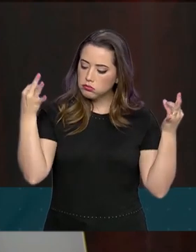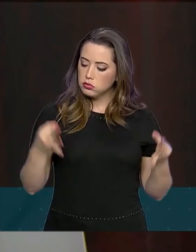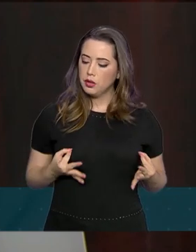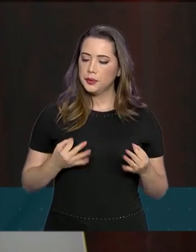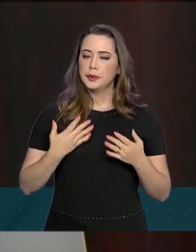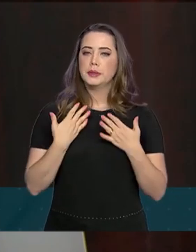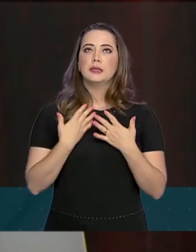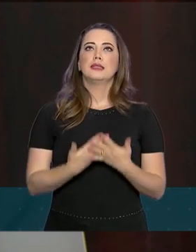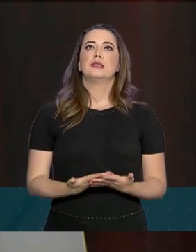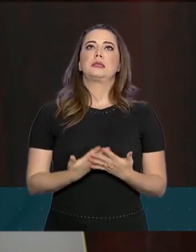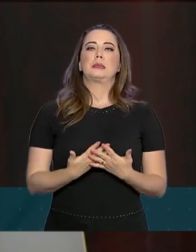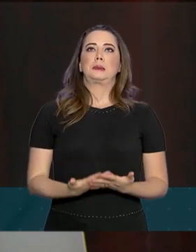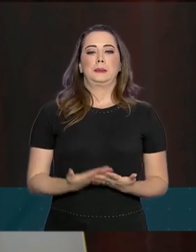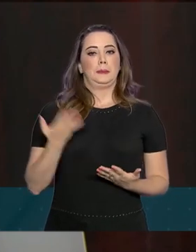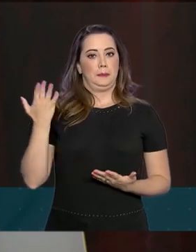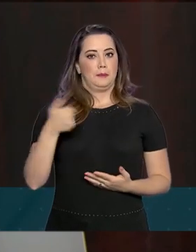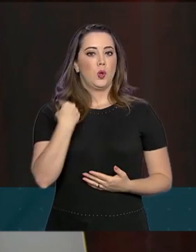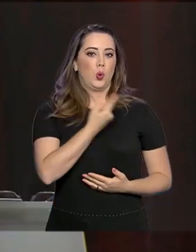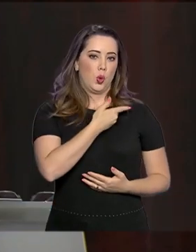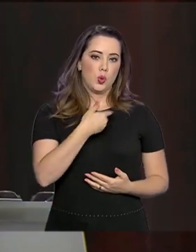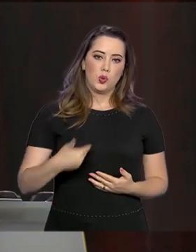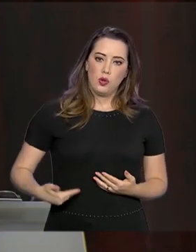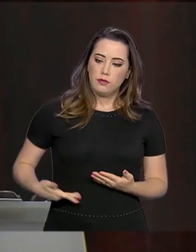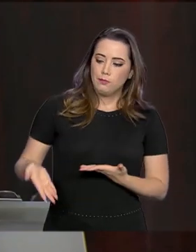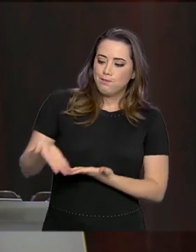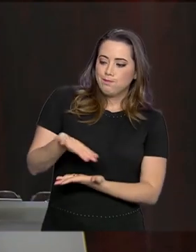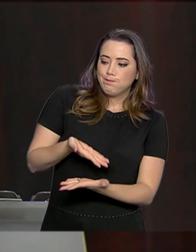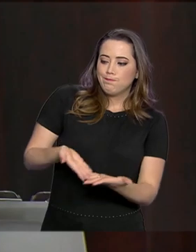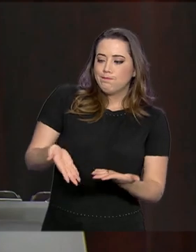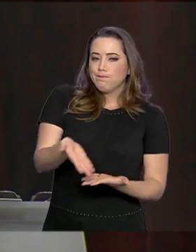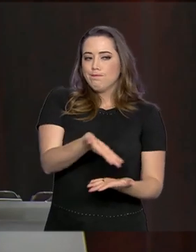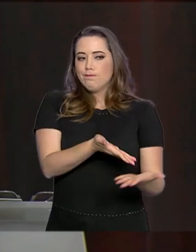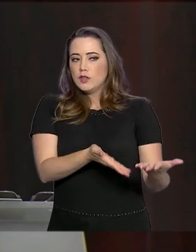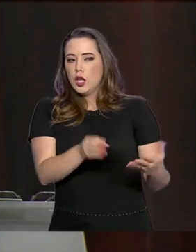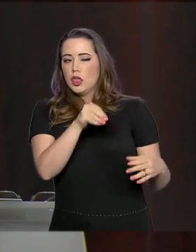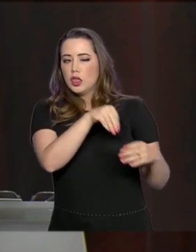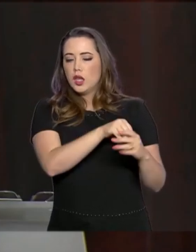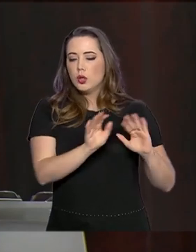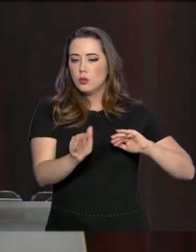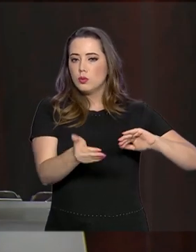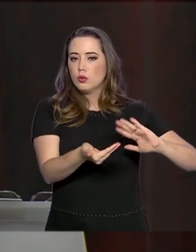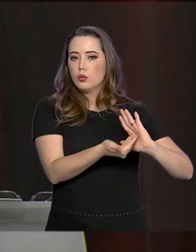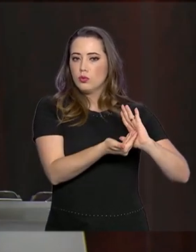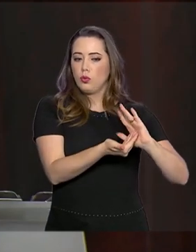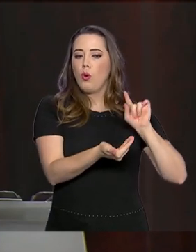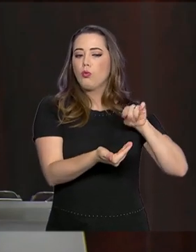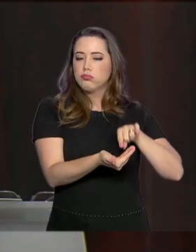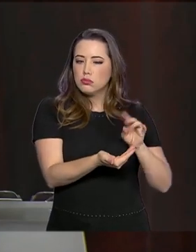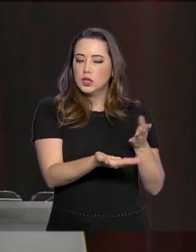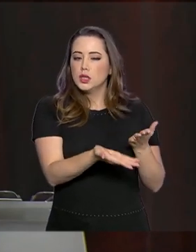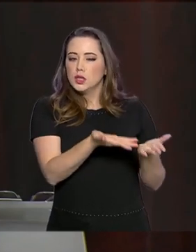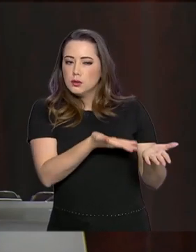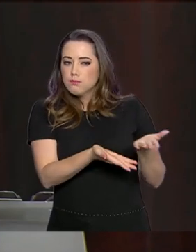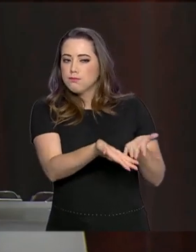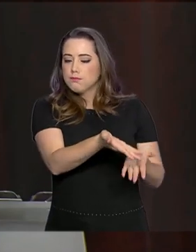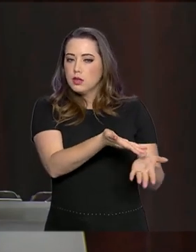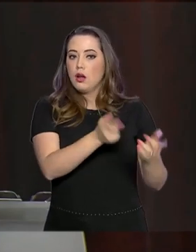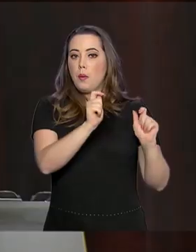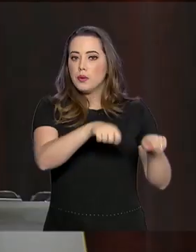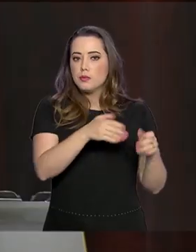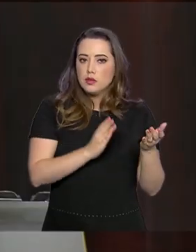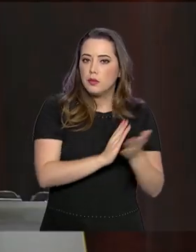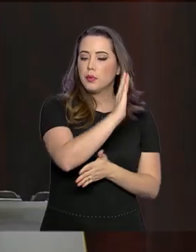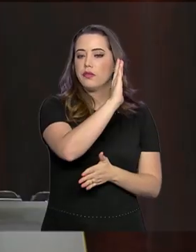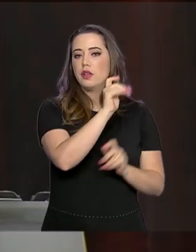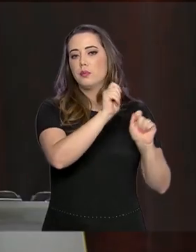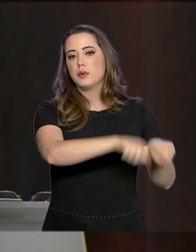paciência, o nosso governo foi negociando lá dentro, até que fosse aprovado aquilo que era o possível.